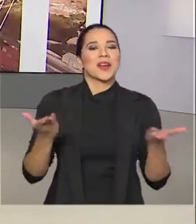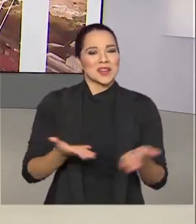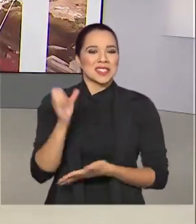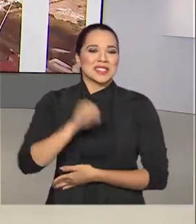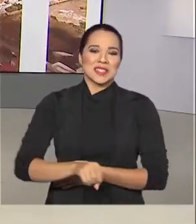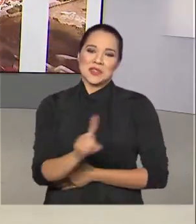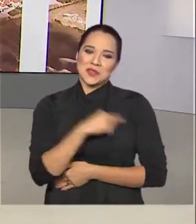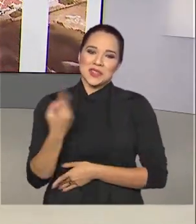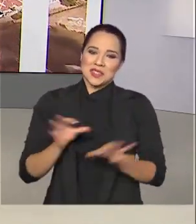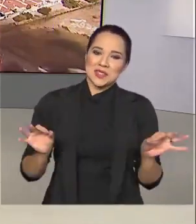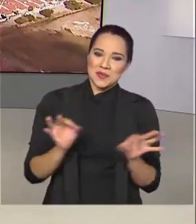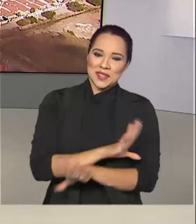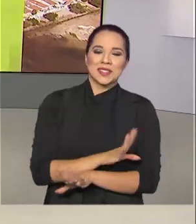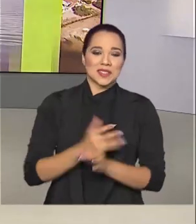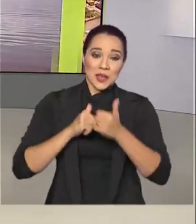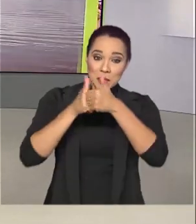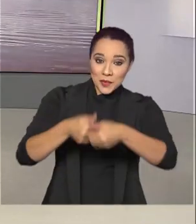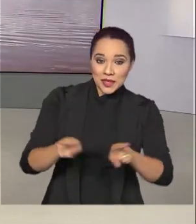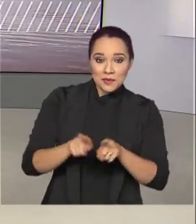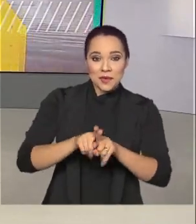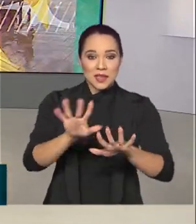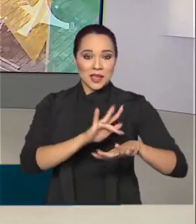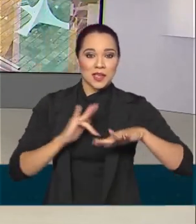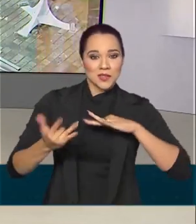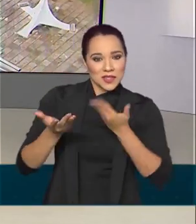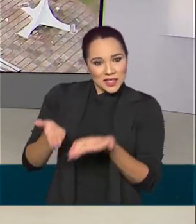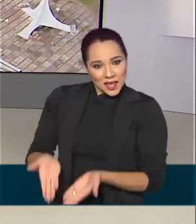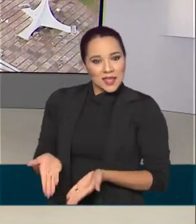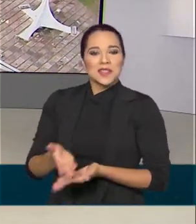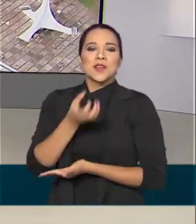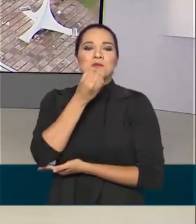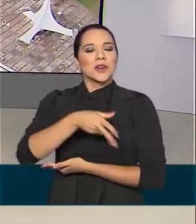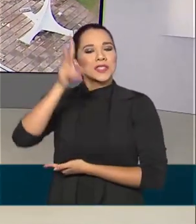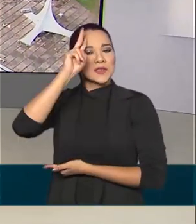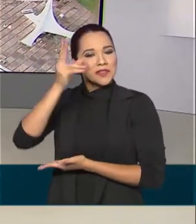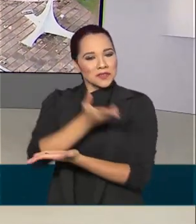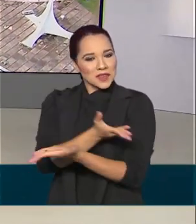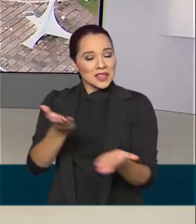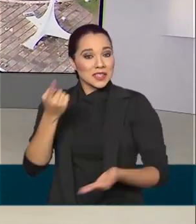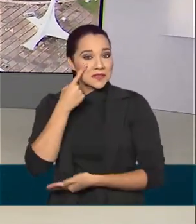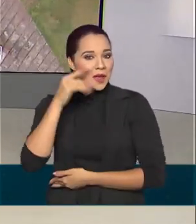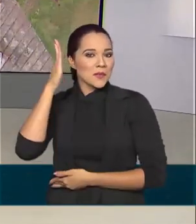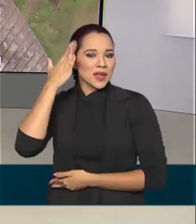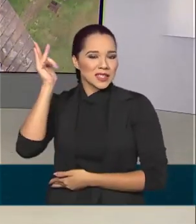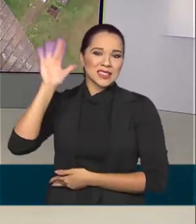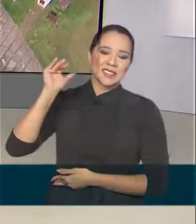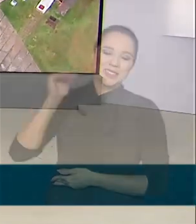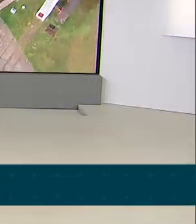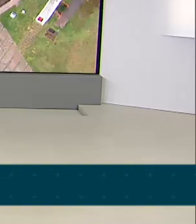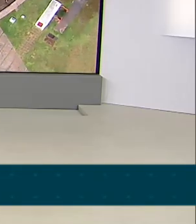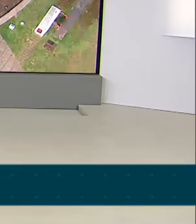sim, o Brasil em Dia termina. Nos acompanhe também pelas redes sociais. Na ótima segunda-feira, nos vemos amanhã. Até lá!